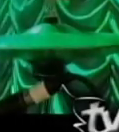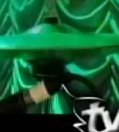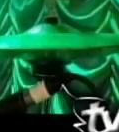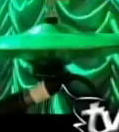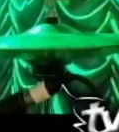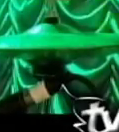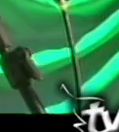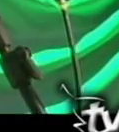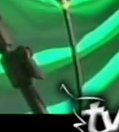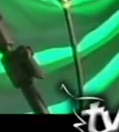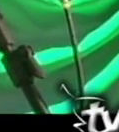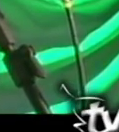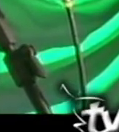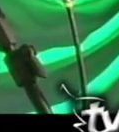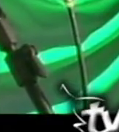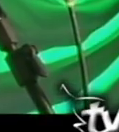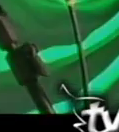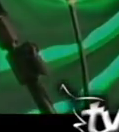minha Dentro do vestido dia Eu te amo te